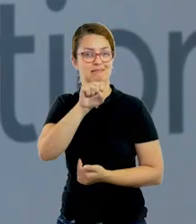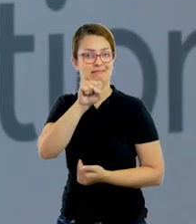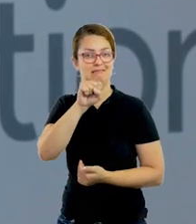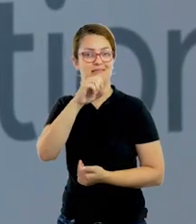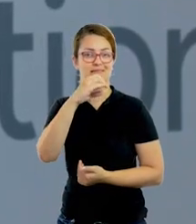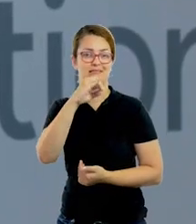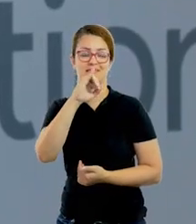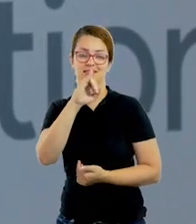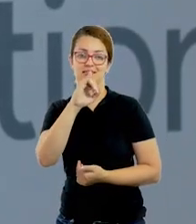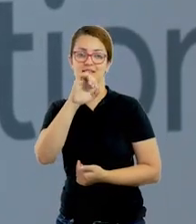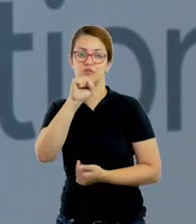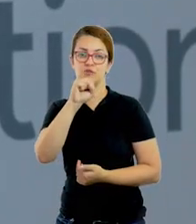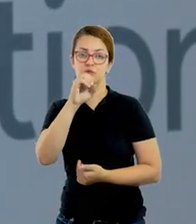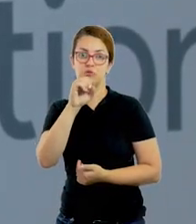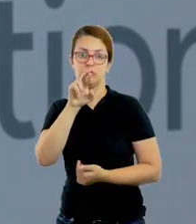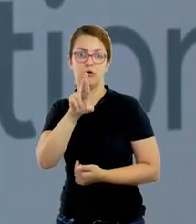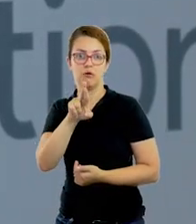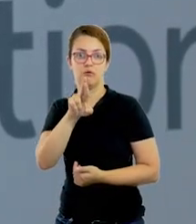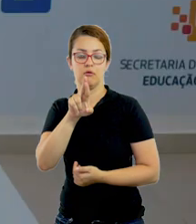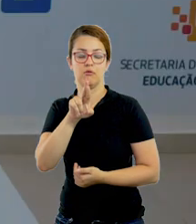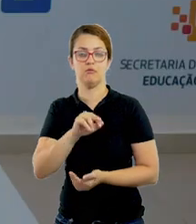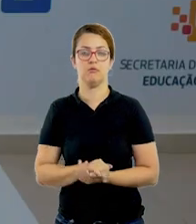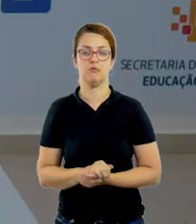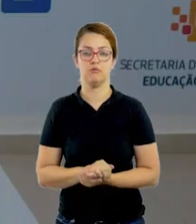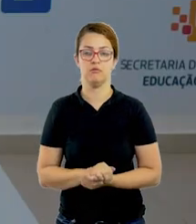scissors, scissors.